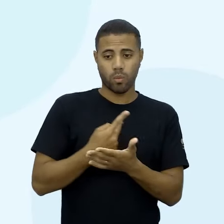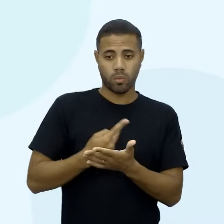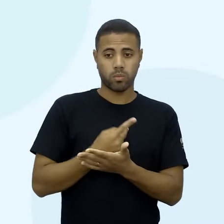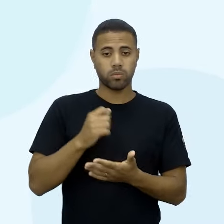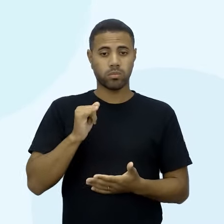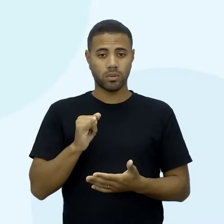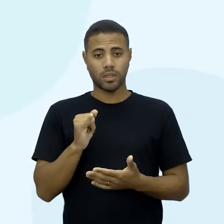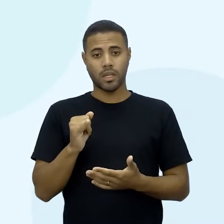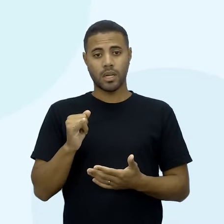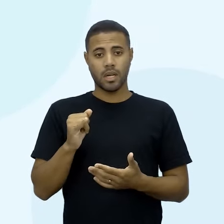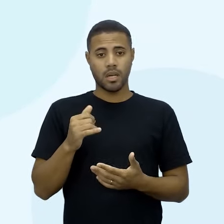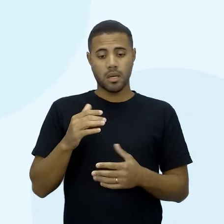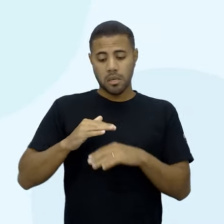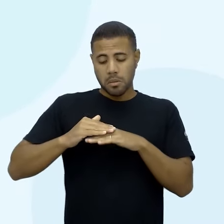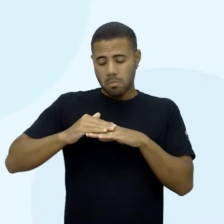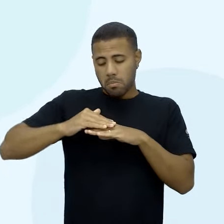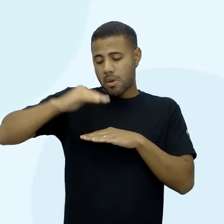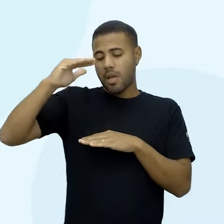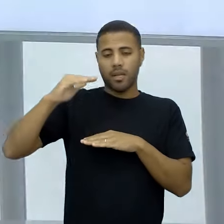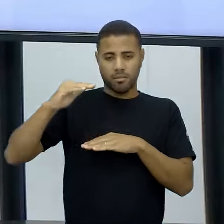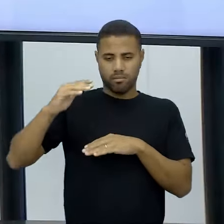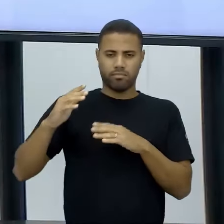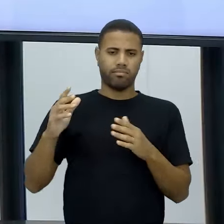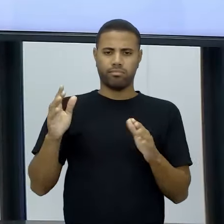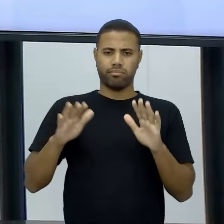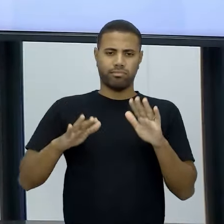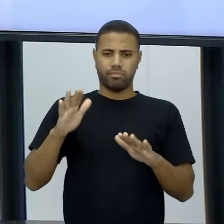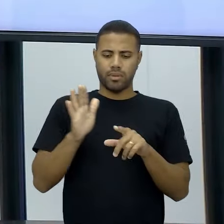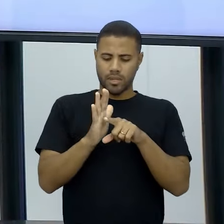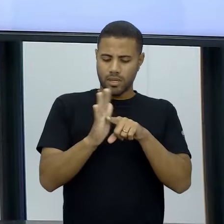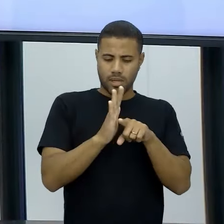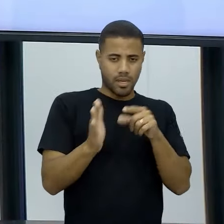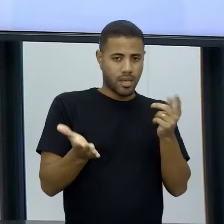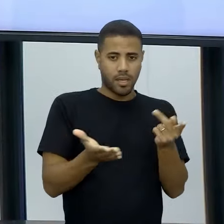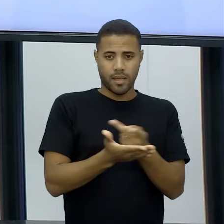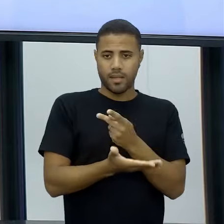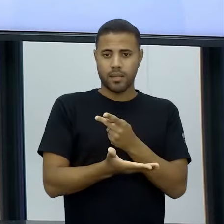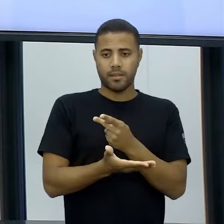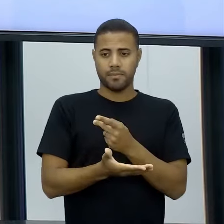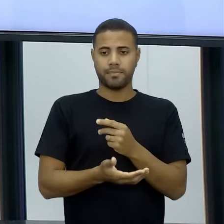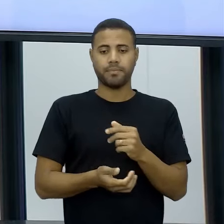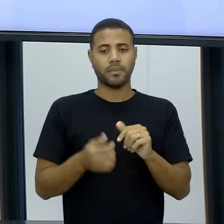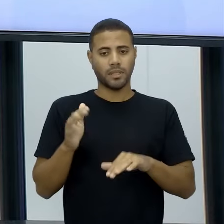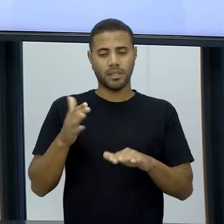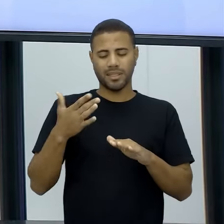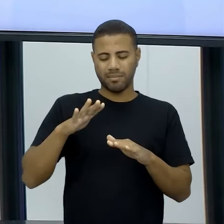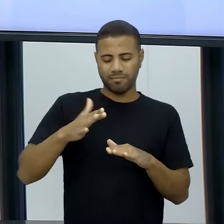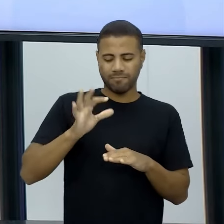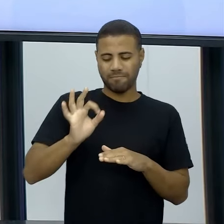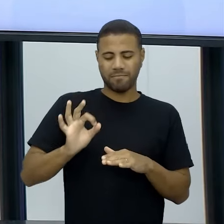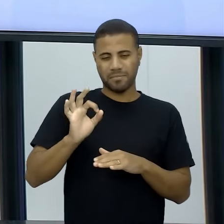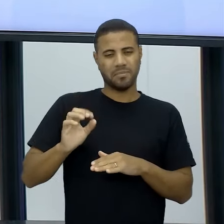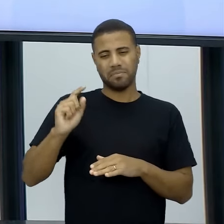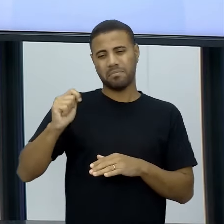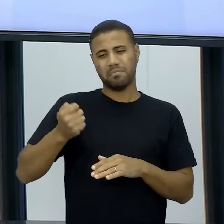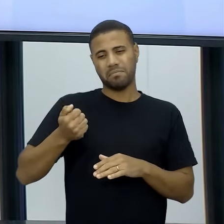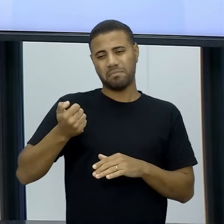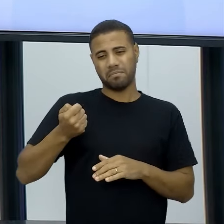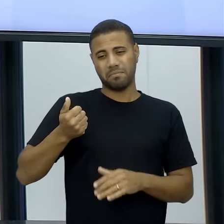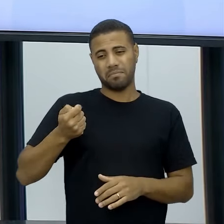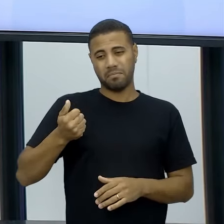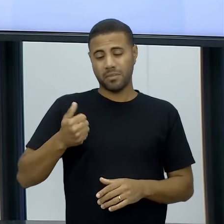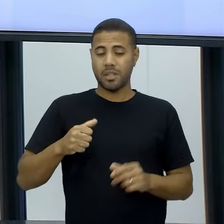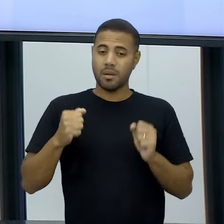muito alta, o que acontece? Vai gerar suspeição acerca dos dados. Então, essa margem de erro, ela pode e deve existir? Sim.